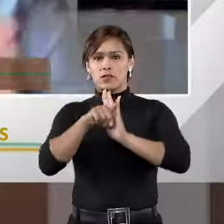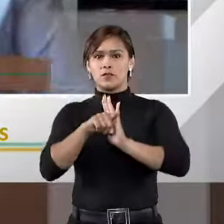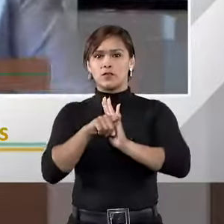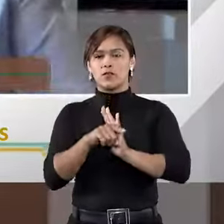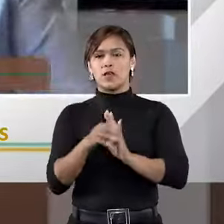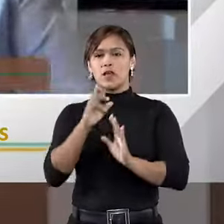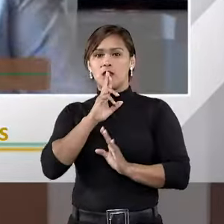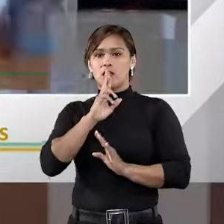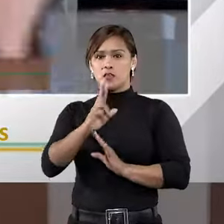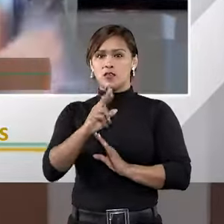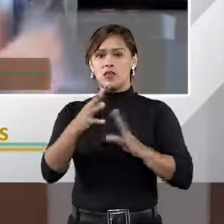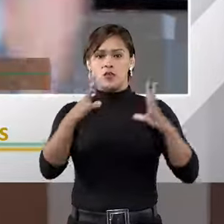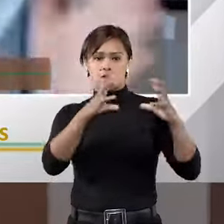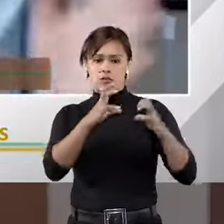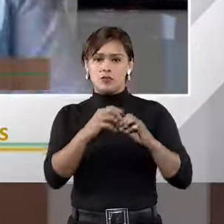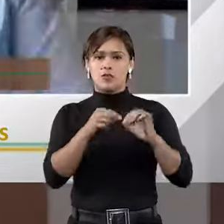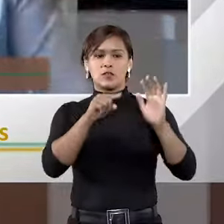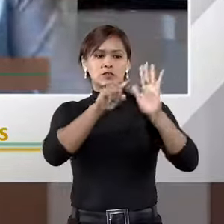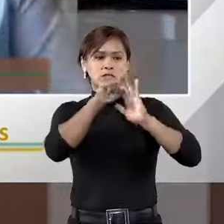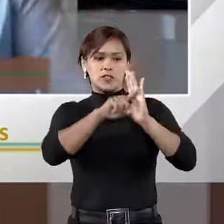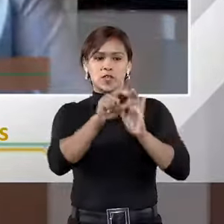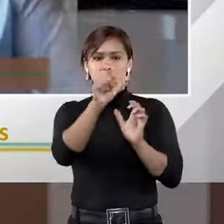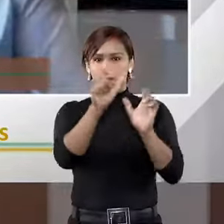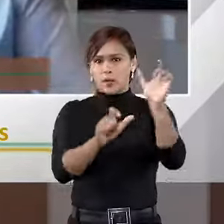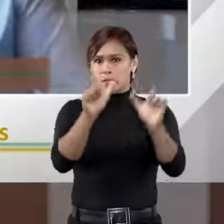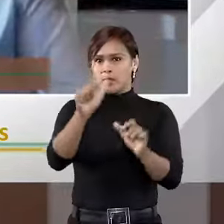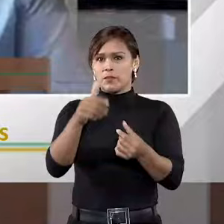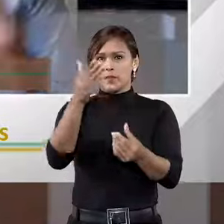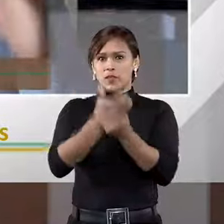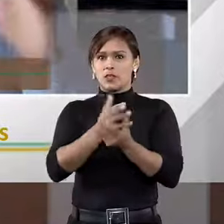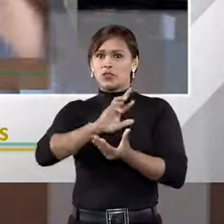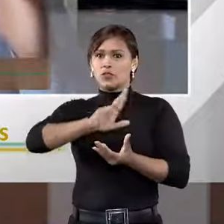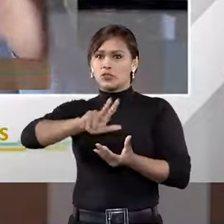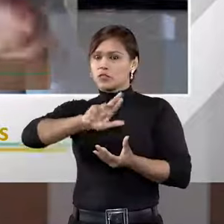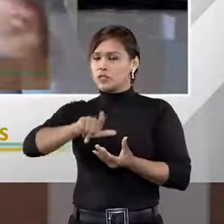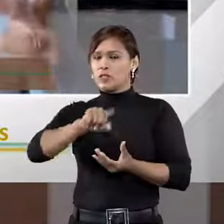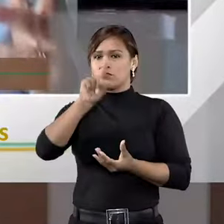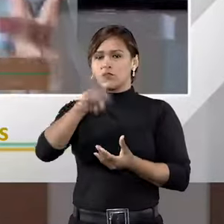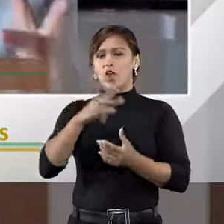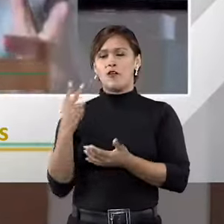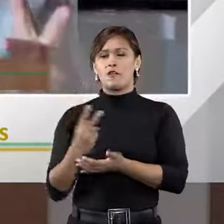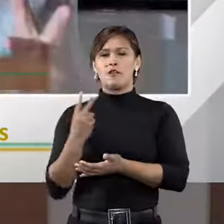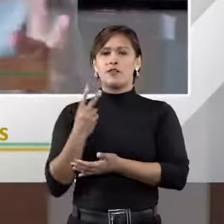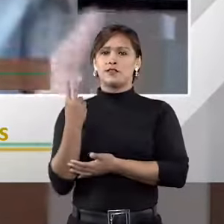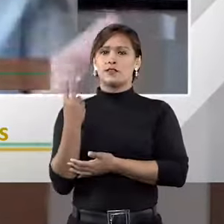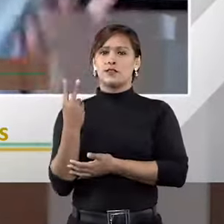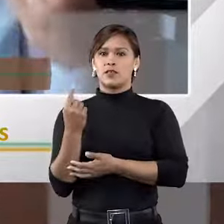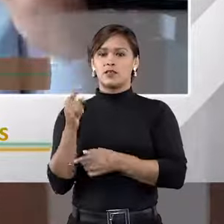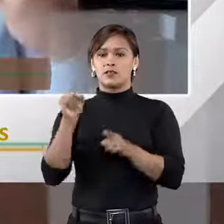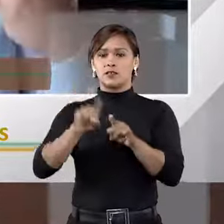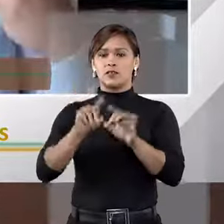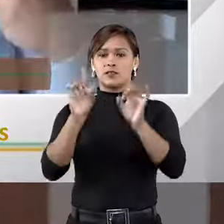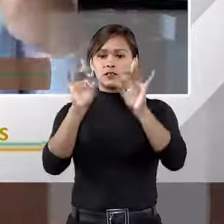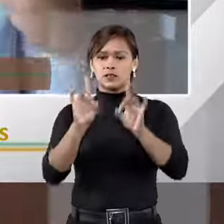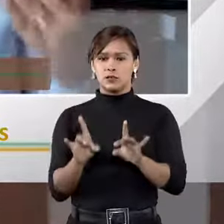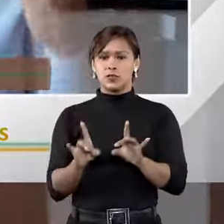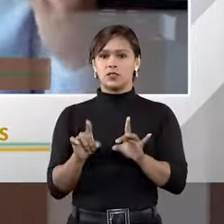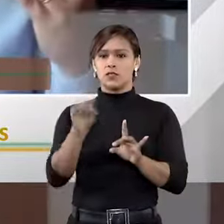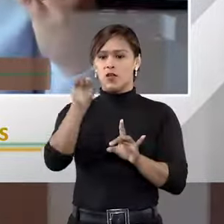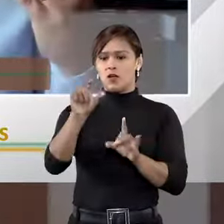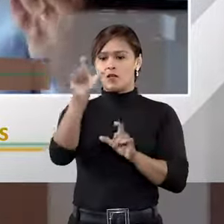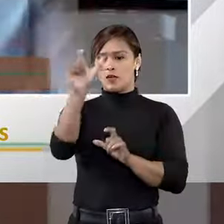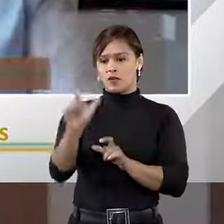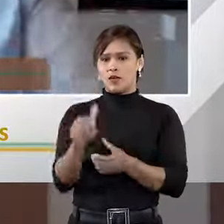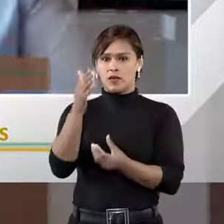modo de resolver o conflito, a gente tem que examinar sempre caso a caso. Então, não há vantagens a priori para